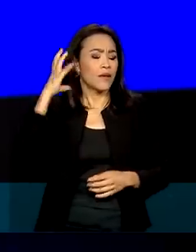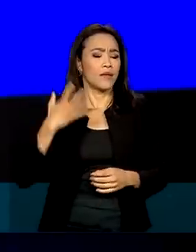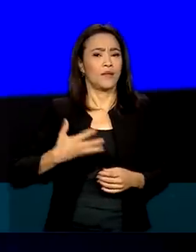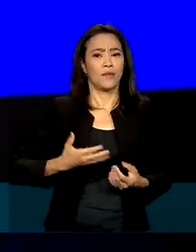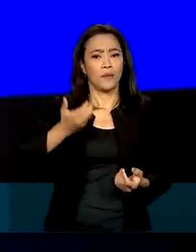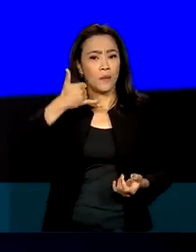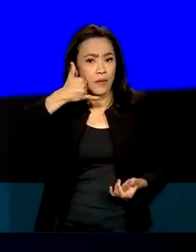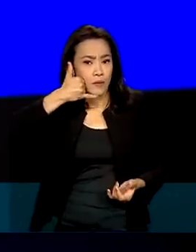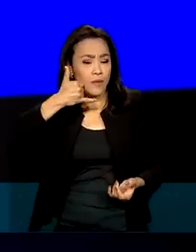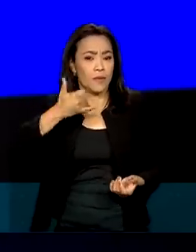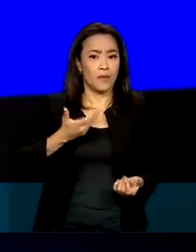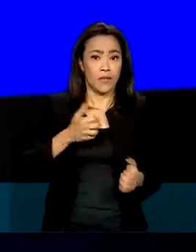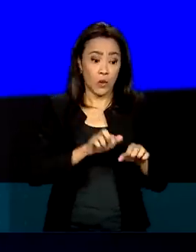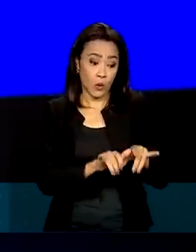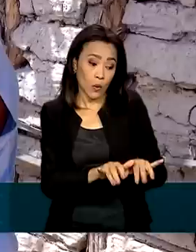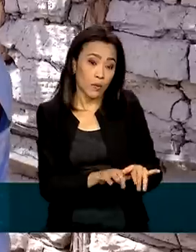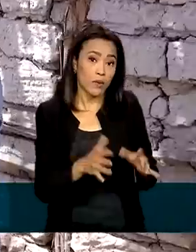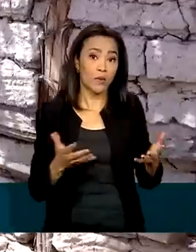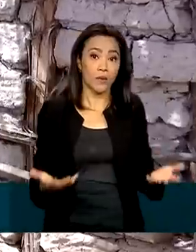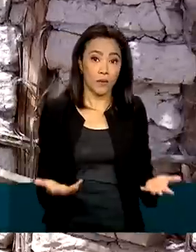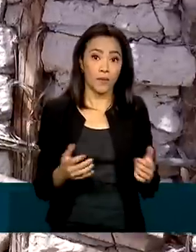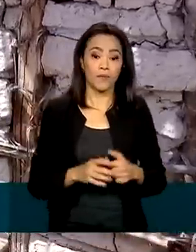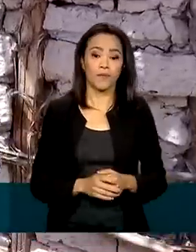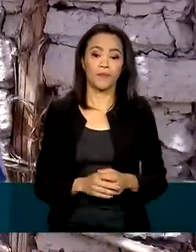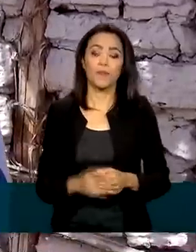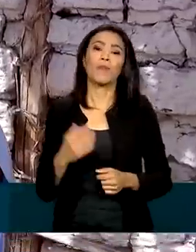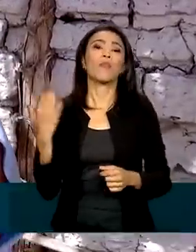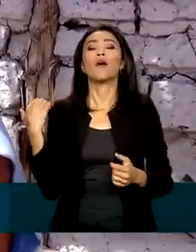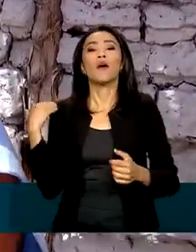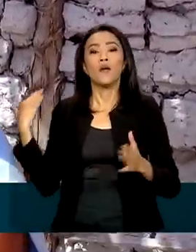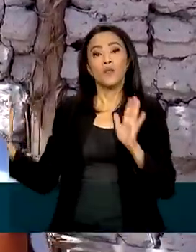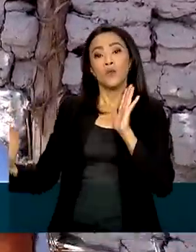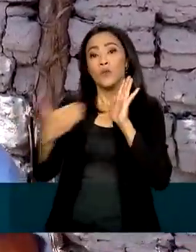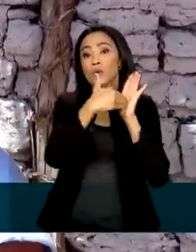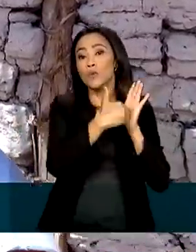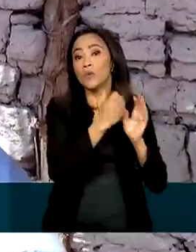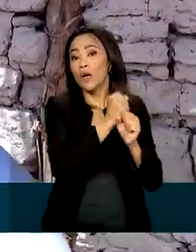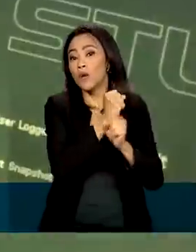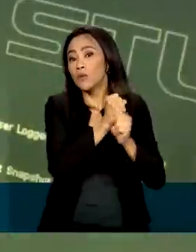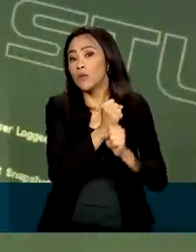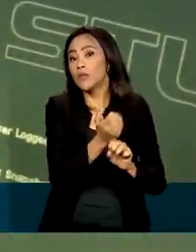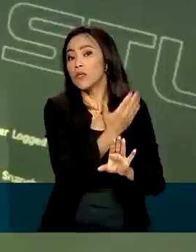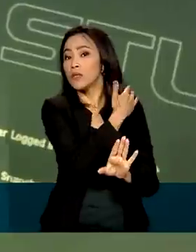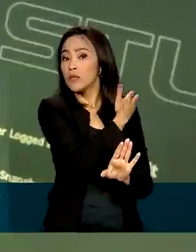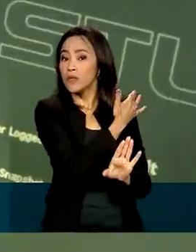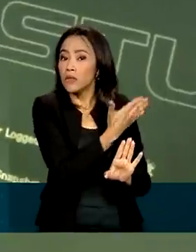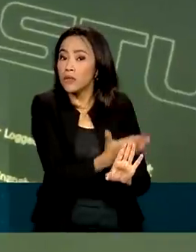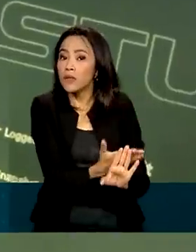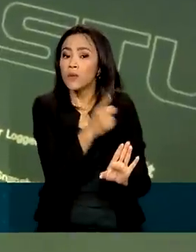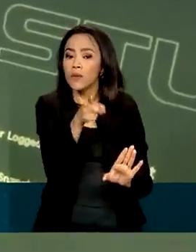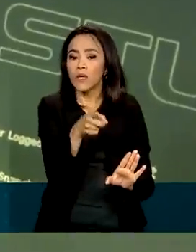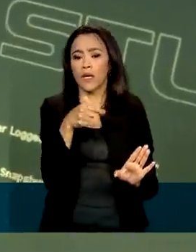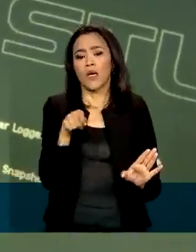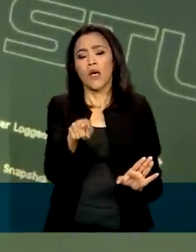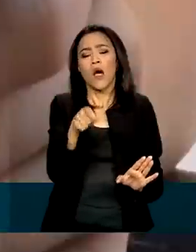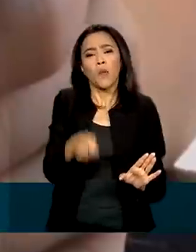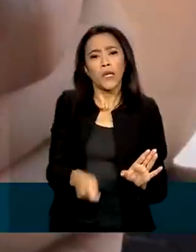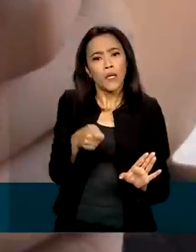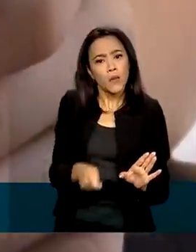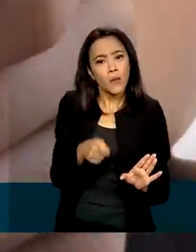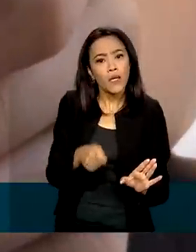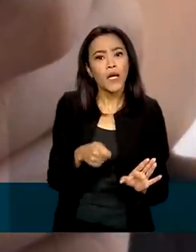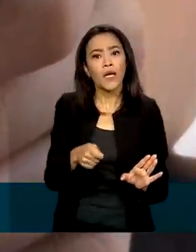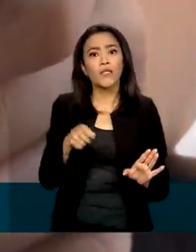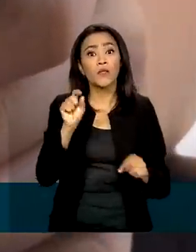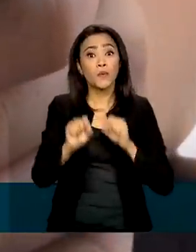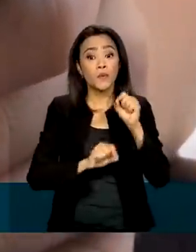computador, do próprio rádio. Nos últimos anos, o rádio conquistou avanços como a obrigatoriedade da presença de